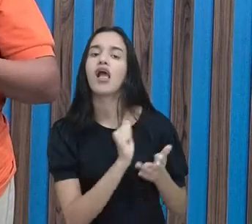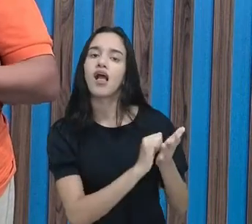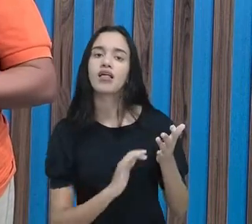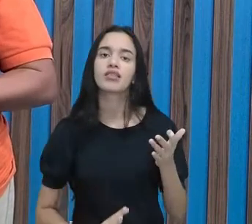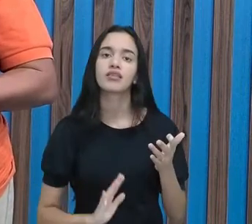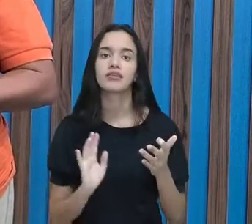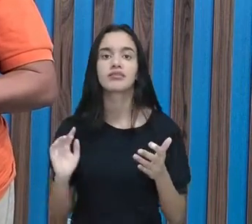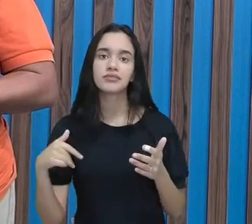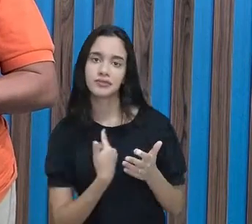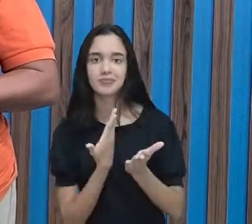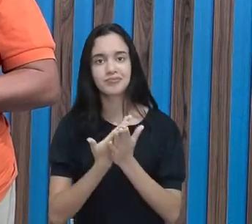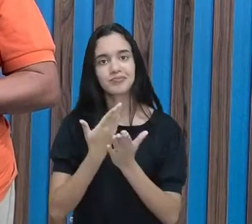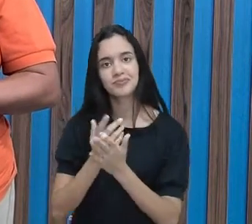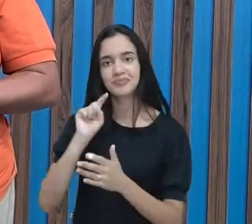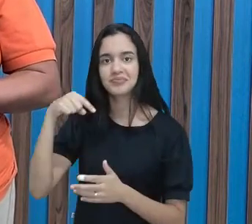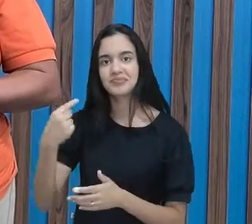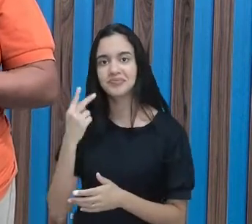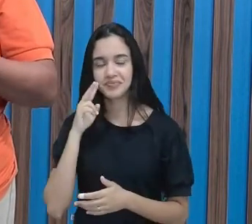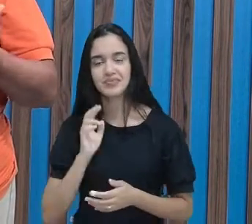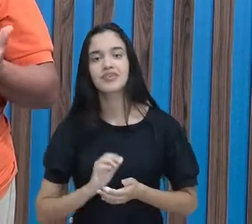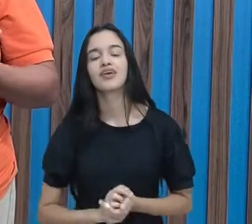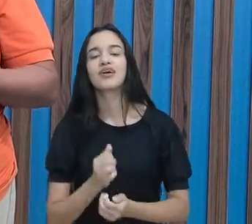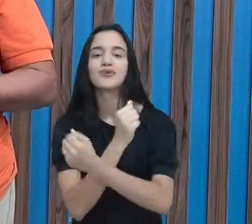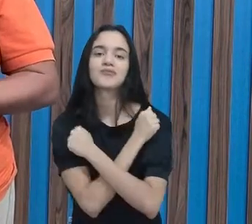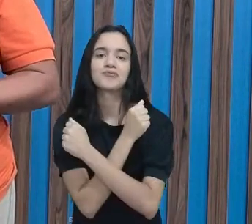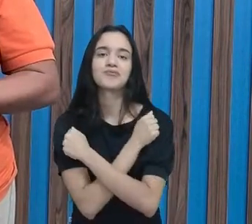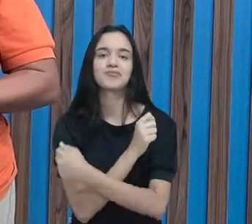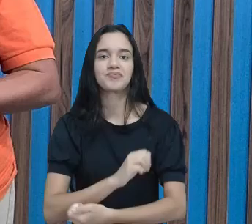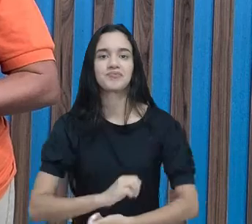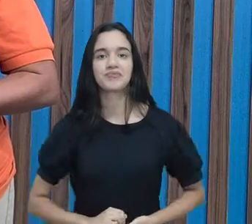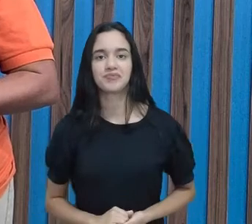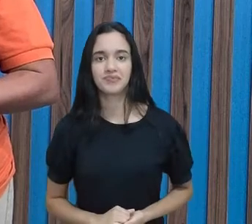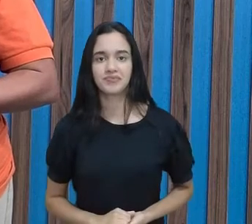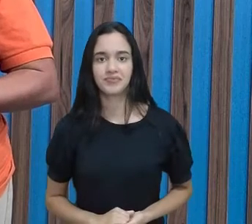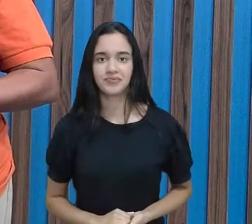E a gente se encontra numa próxima aula. Um grande abraço.